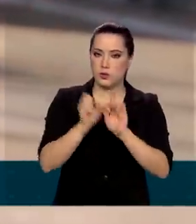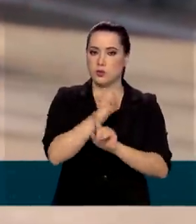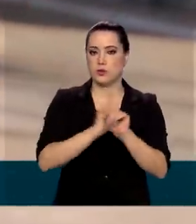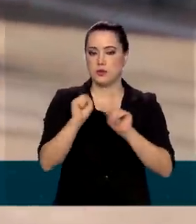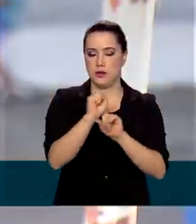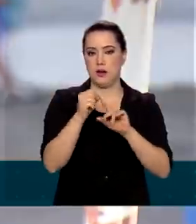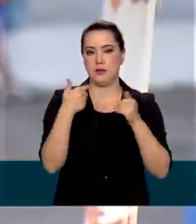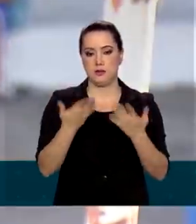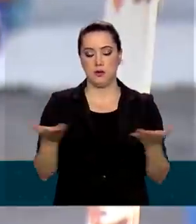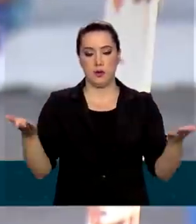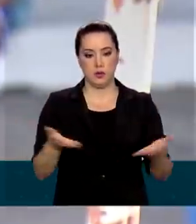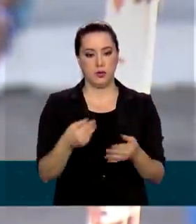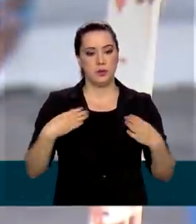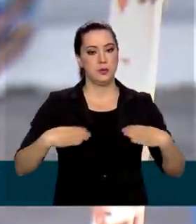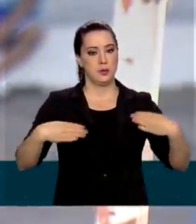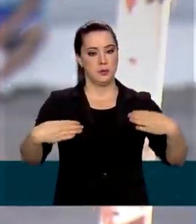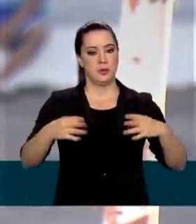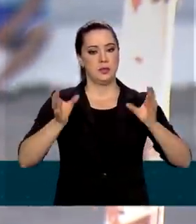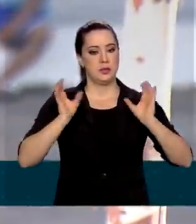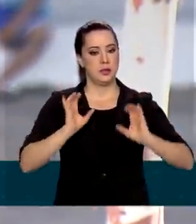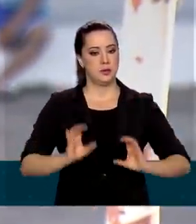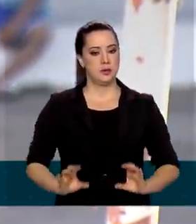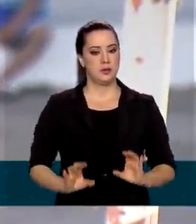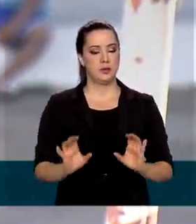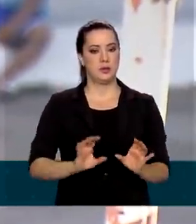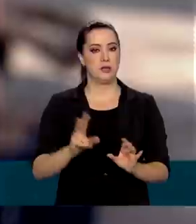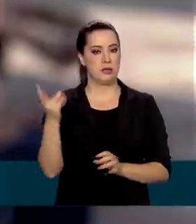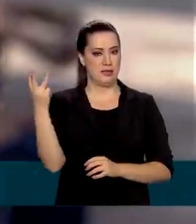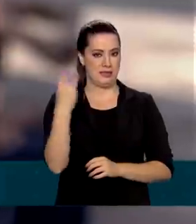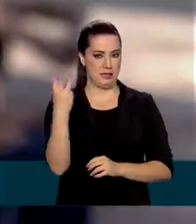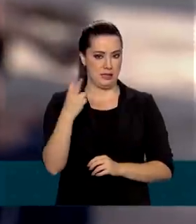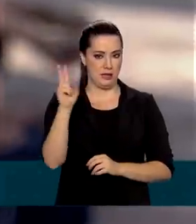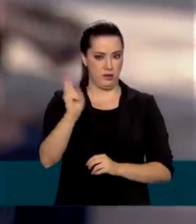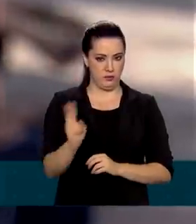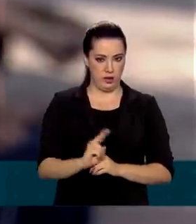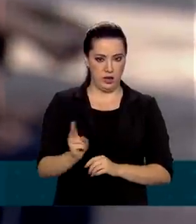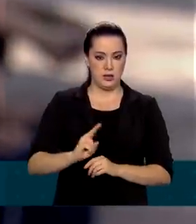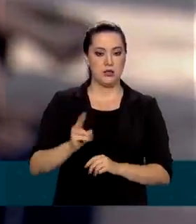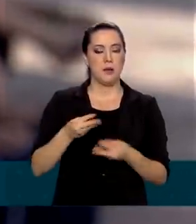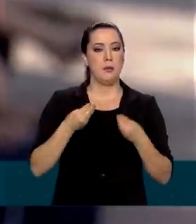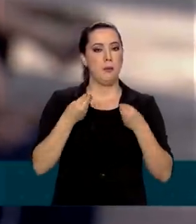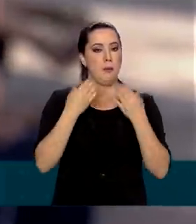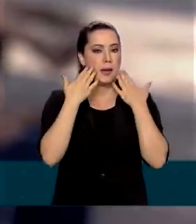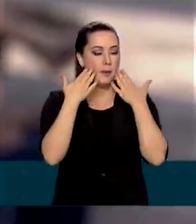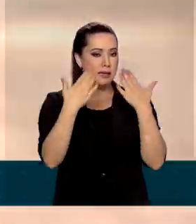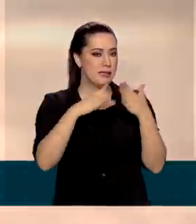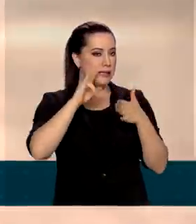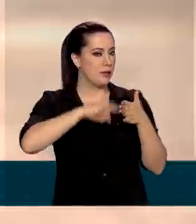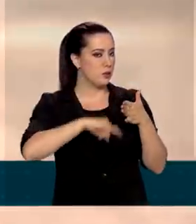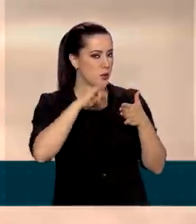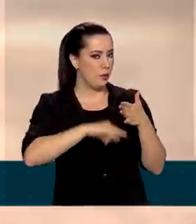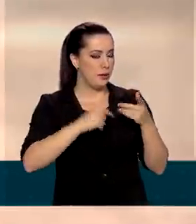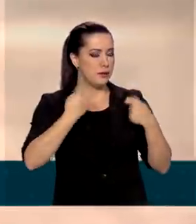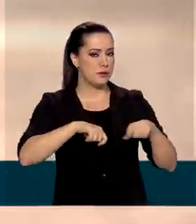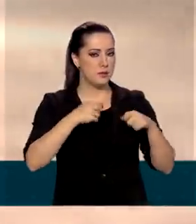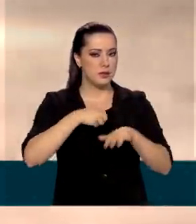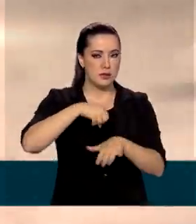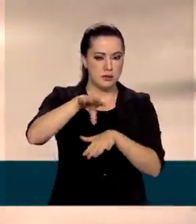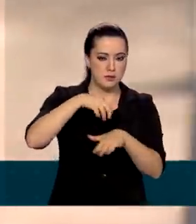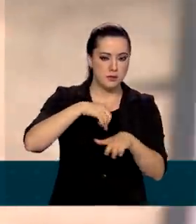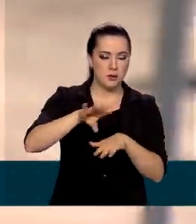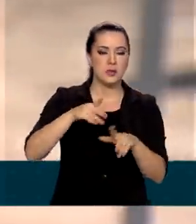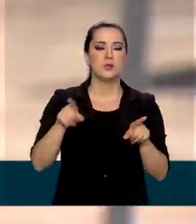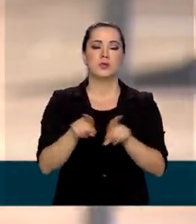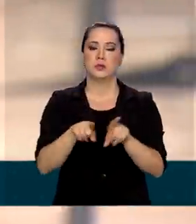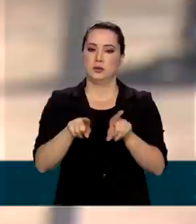certificado, o Ministério da Cidadania prorrogou pela terceira vez o prazo para a apresentação de documentos, informações e